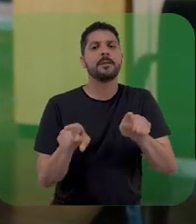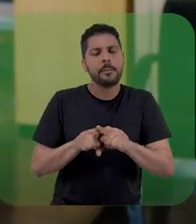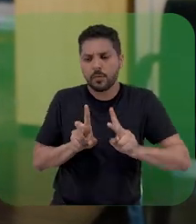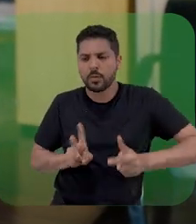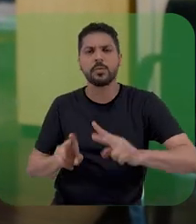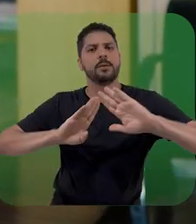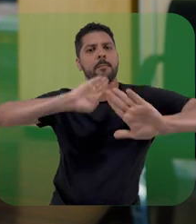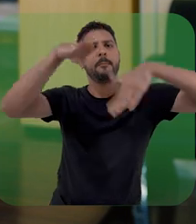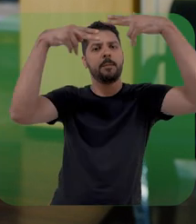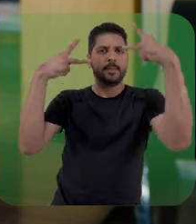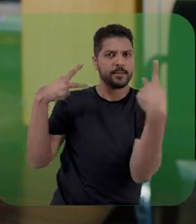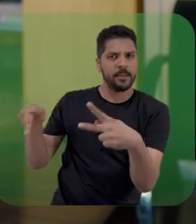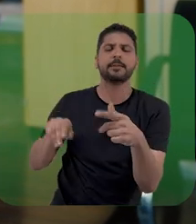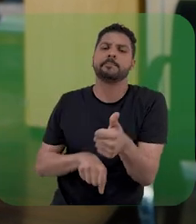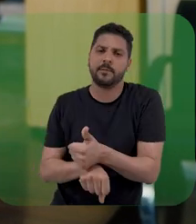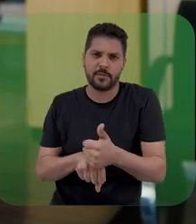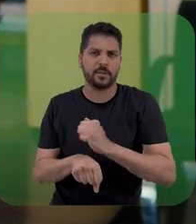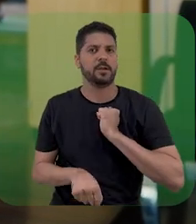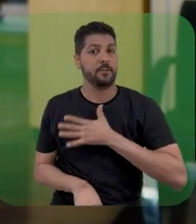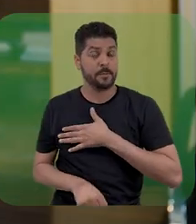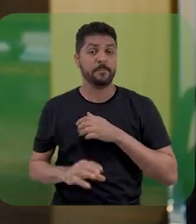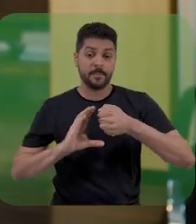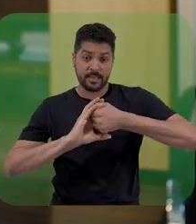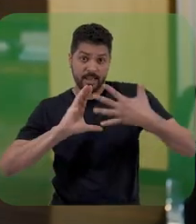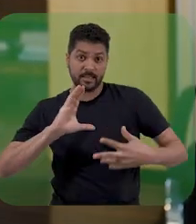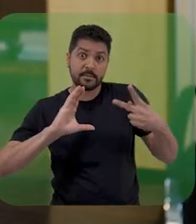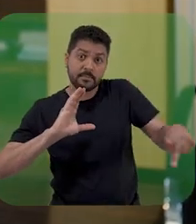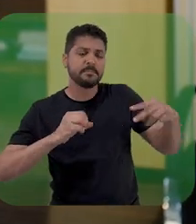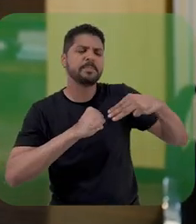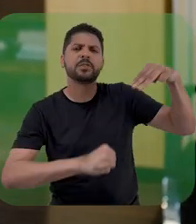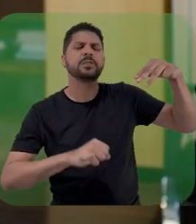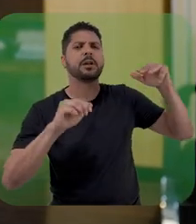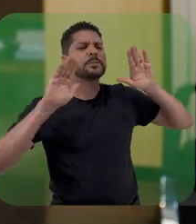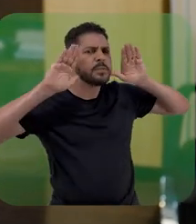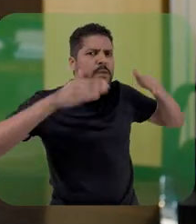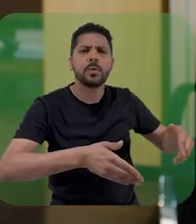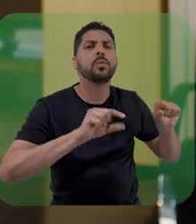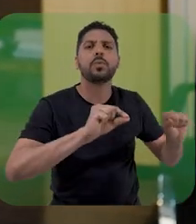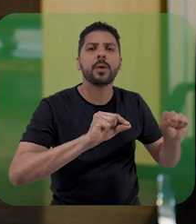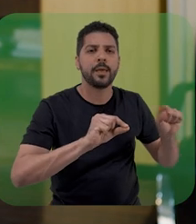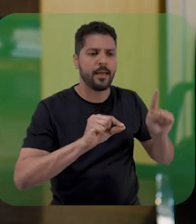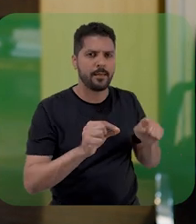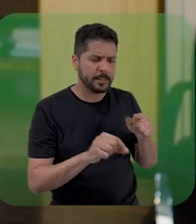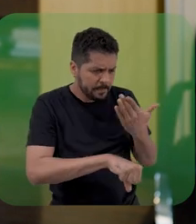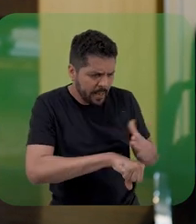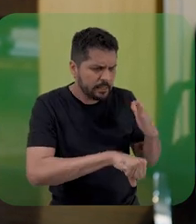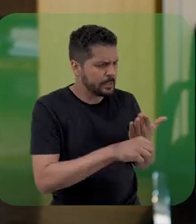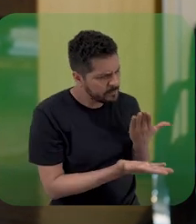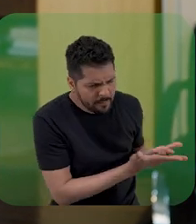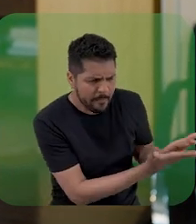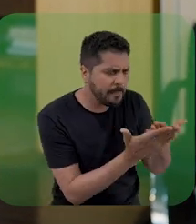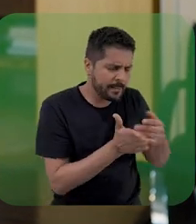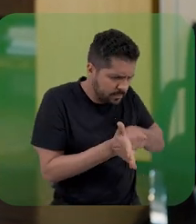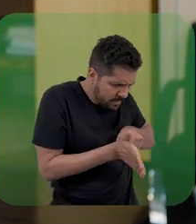e o desenvolvimento contínuo do nosso corpo de profissionais. Uma característica distinta desse programa de mestrado é a abordagem prática